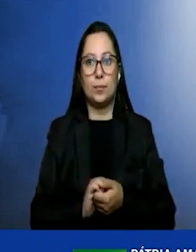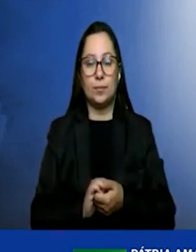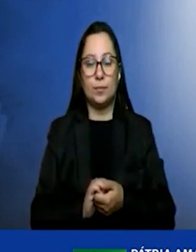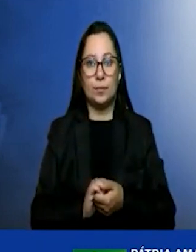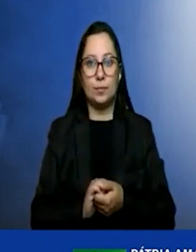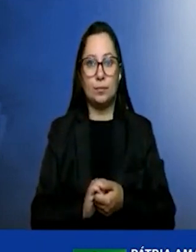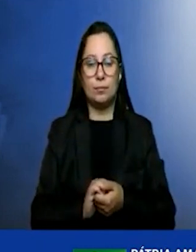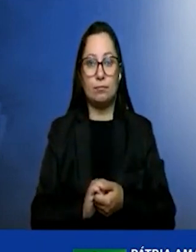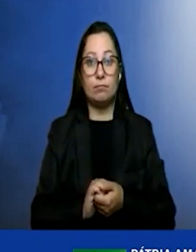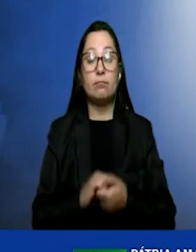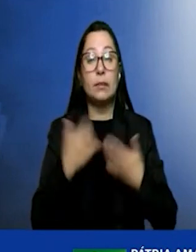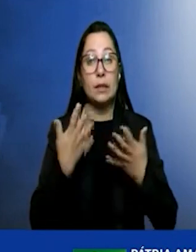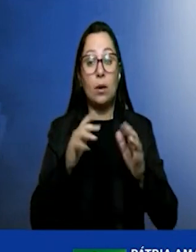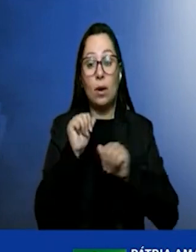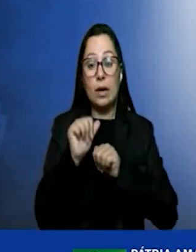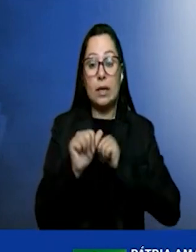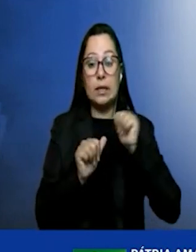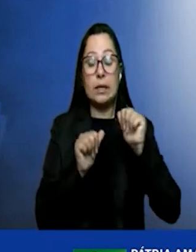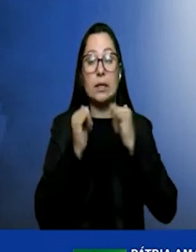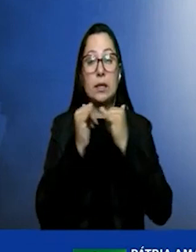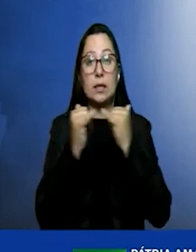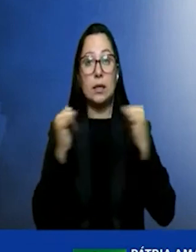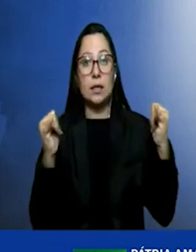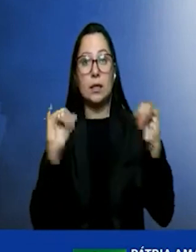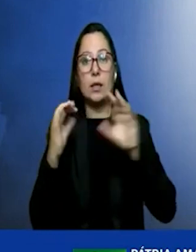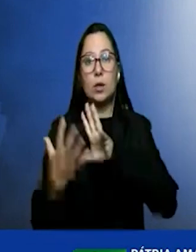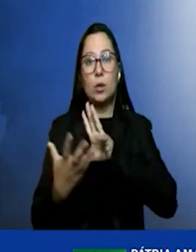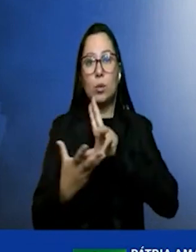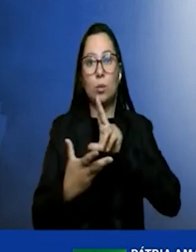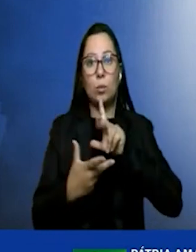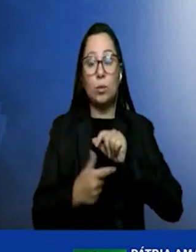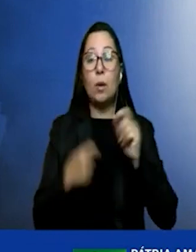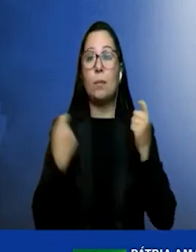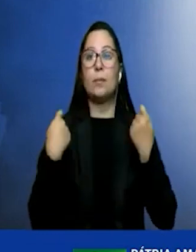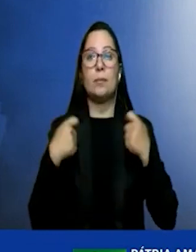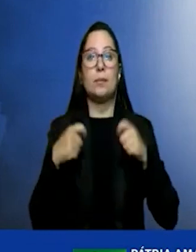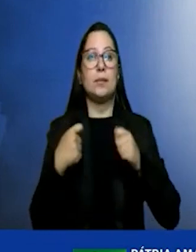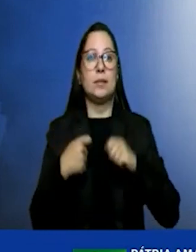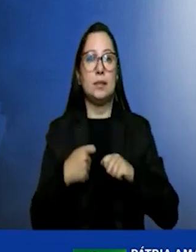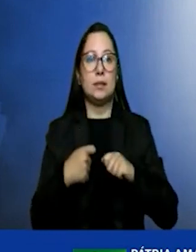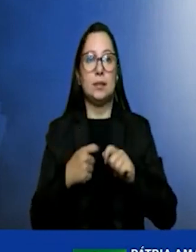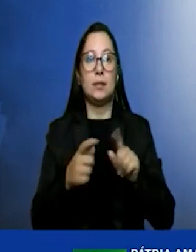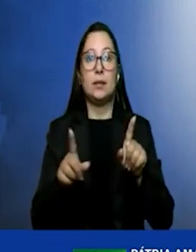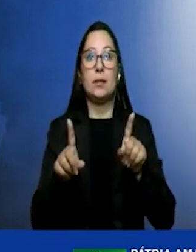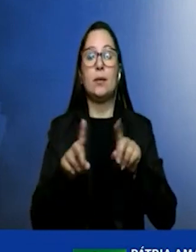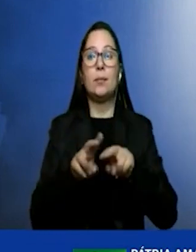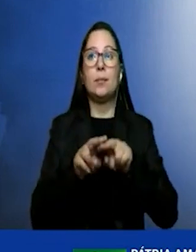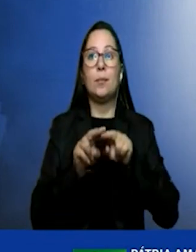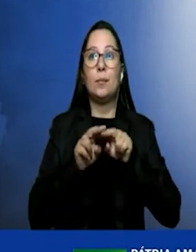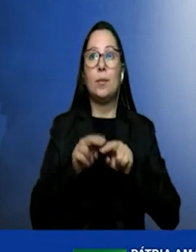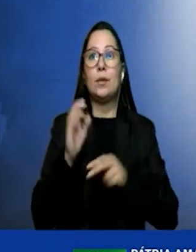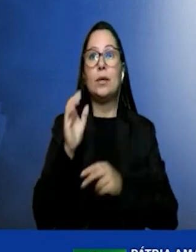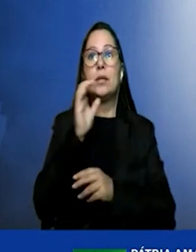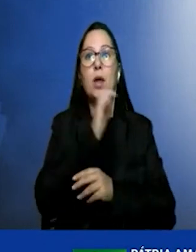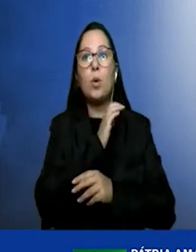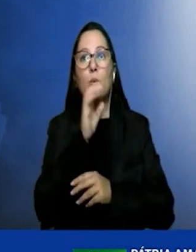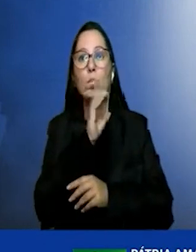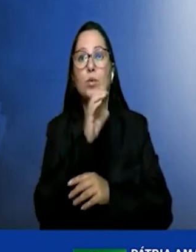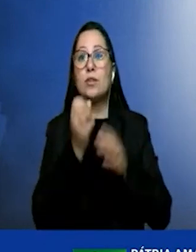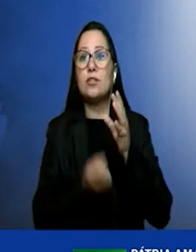transição energética mundial se faz necessária e, portanto, é urgente a criação de